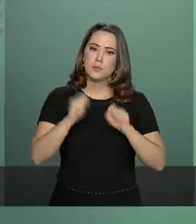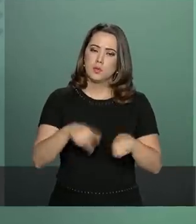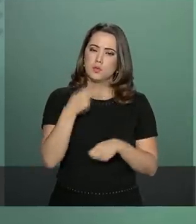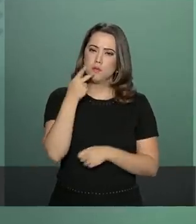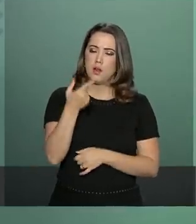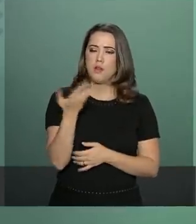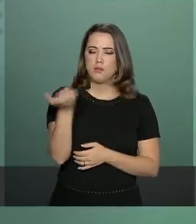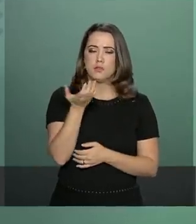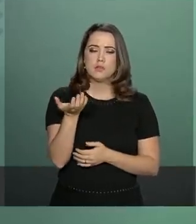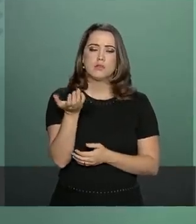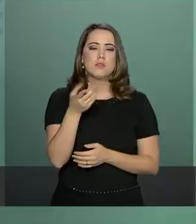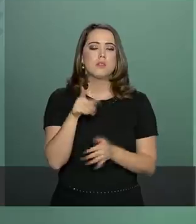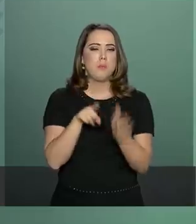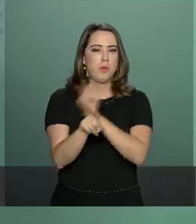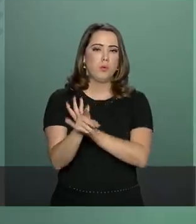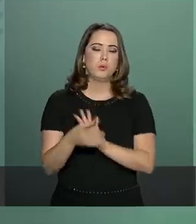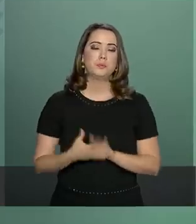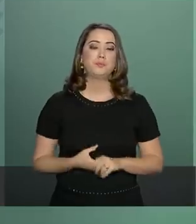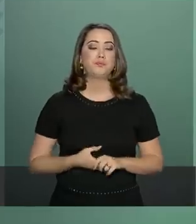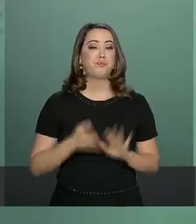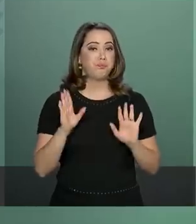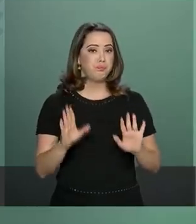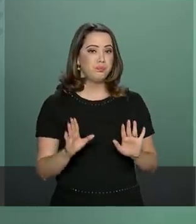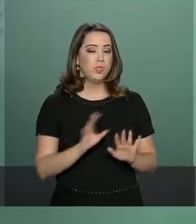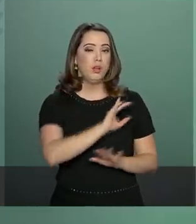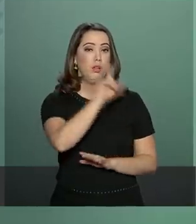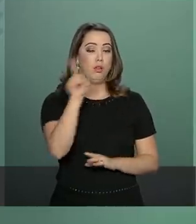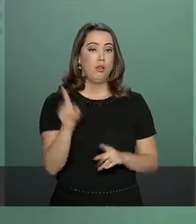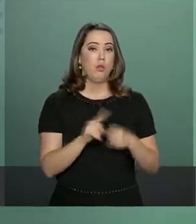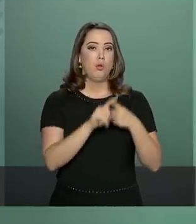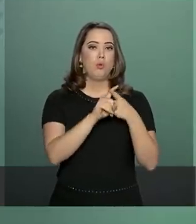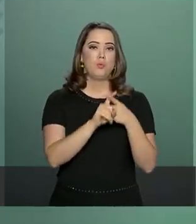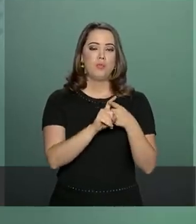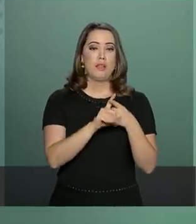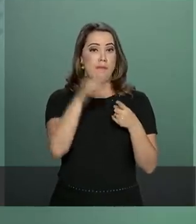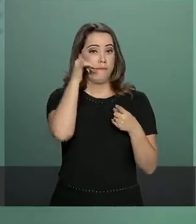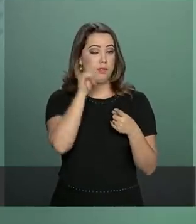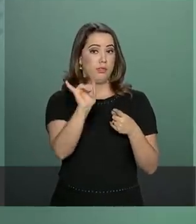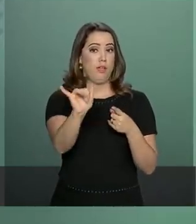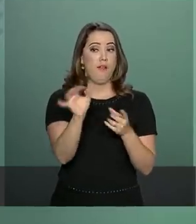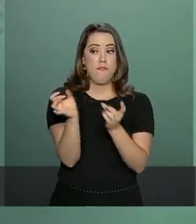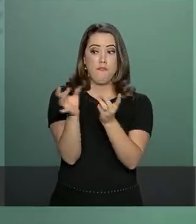vocês têm o interesse. Comissão mista de combate ao narcotráfico.